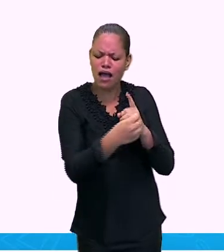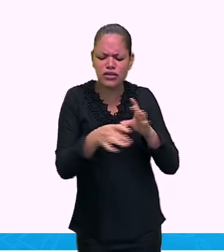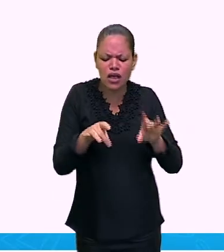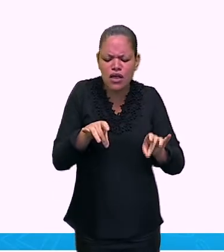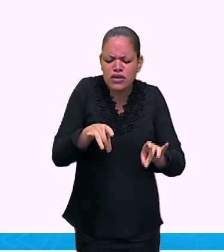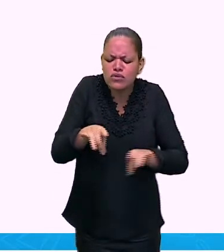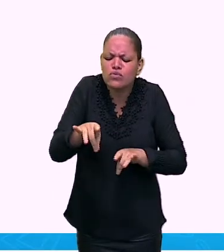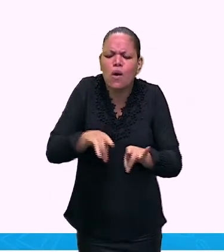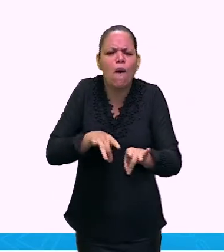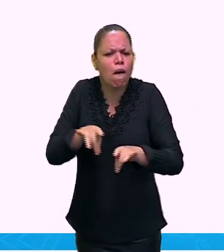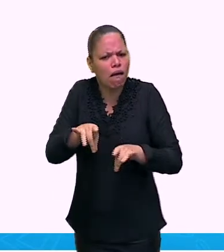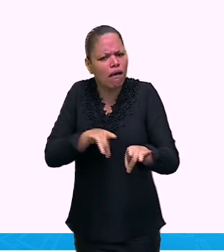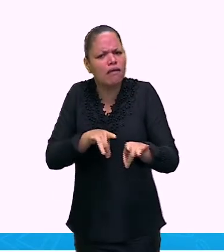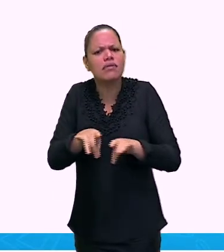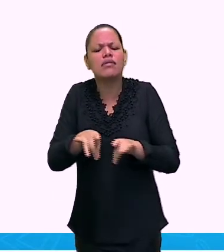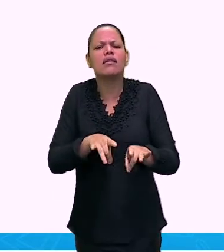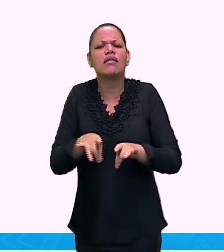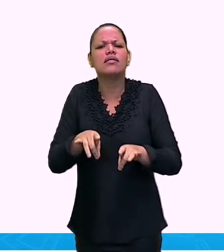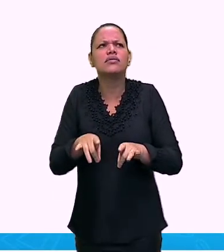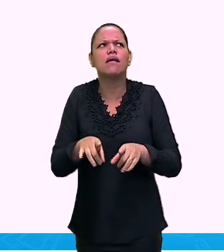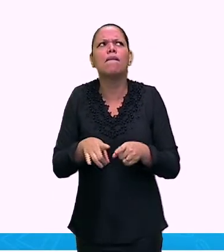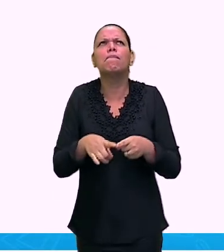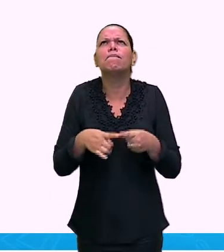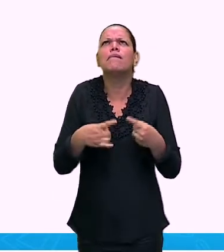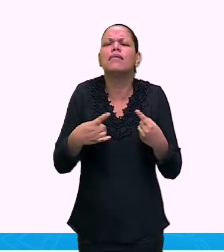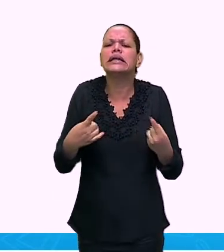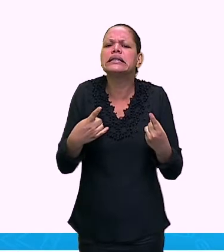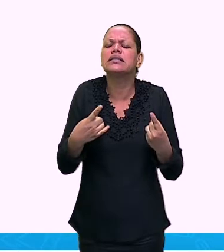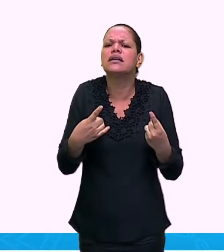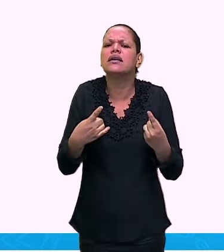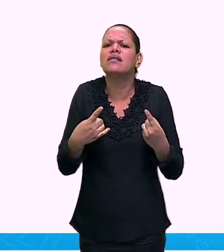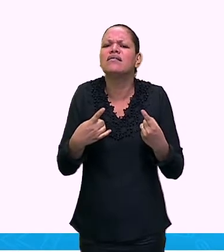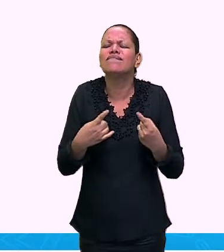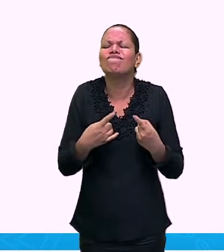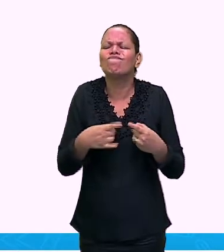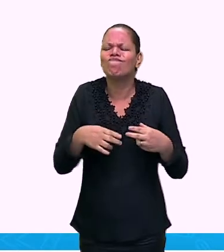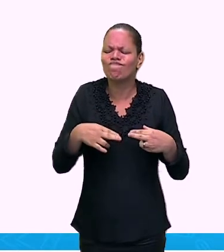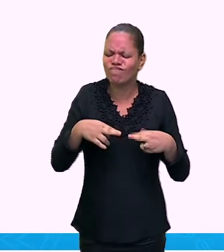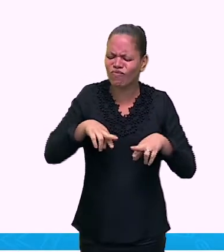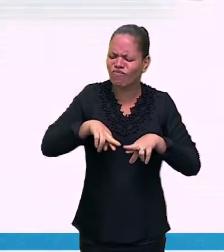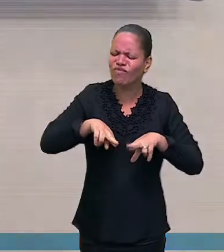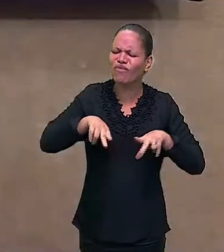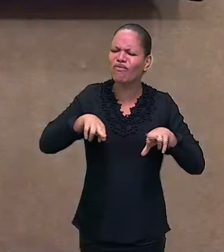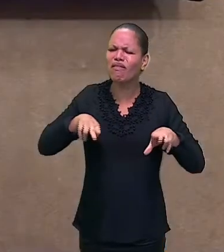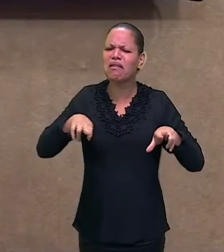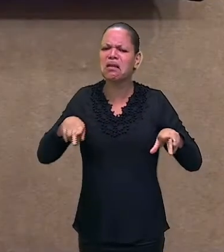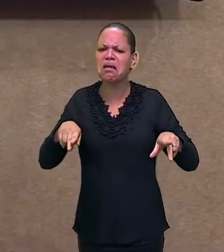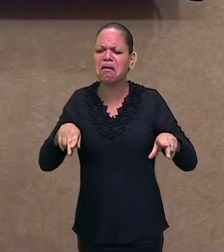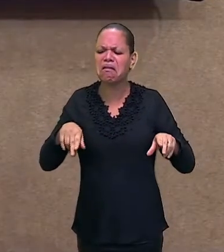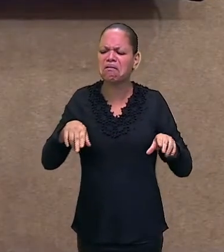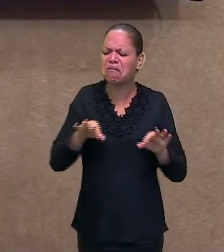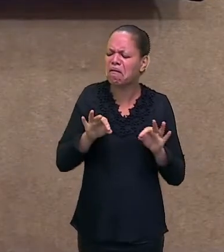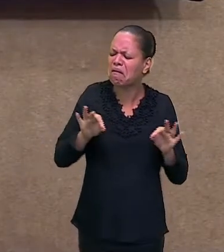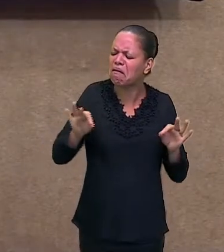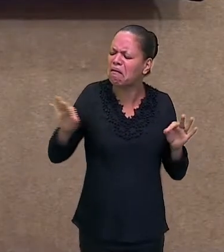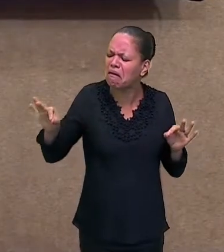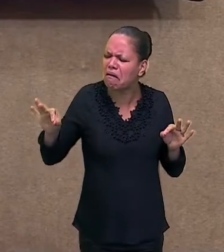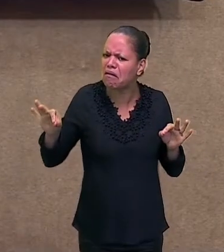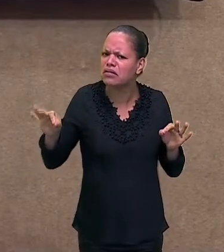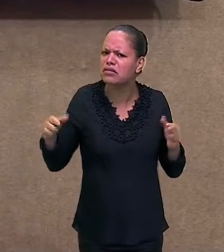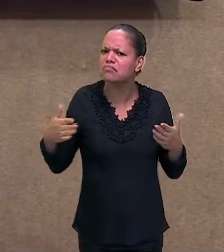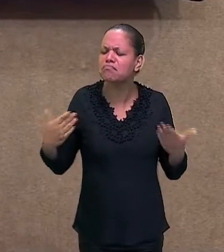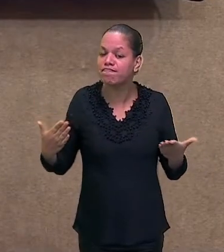Nossa professora, ficou tão grande. Então, o índio, com o passar dos